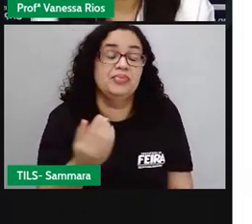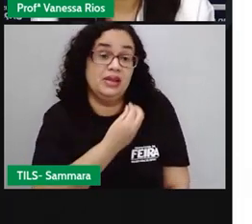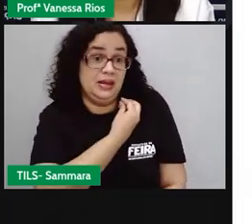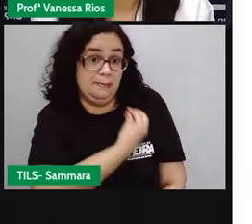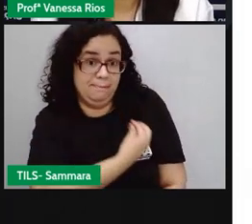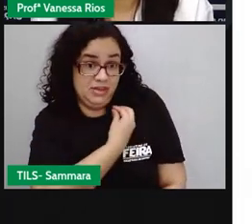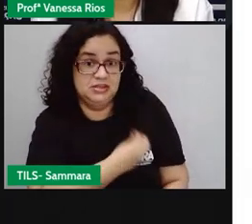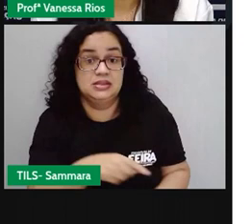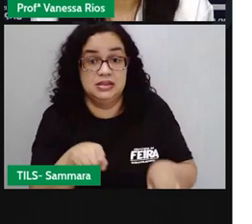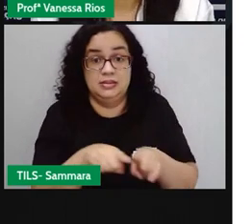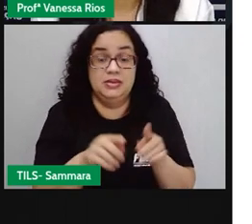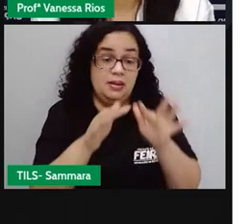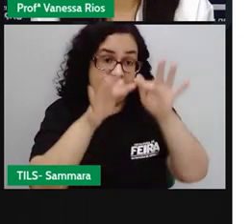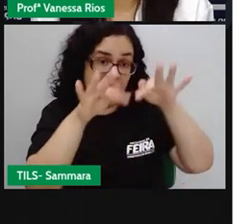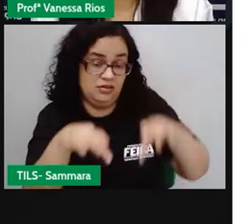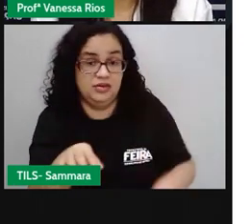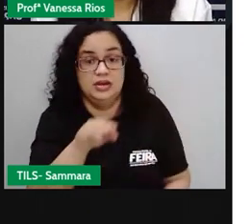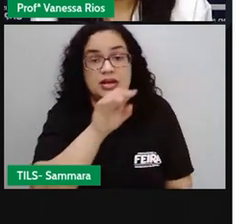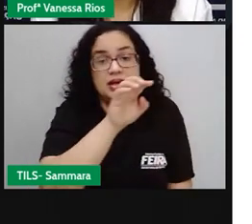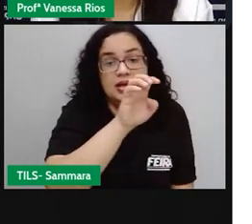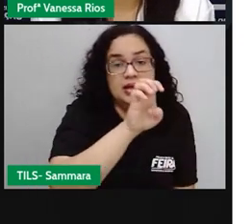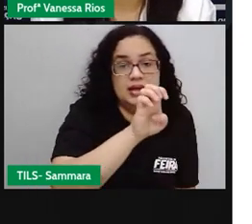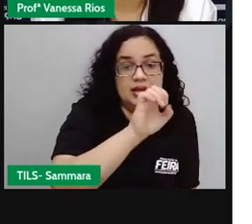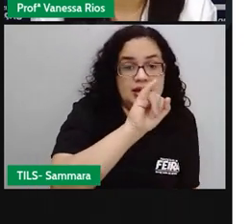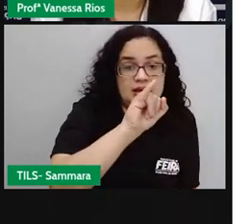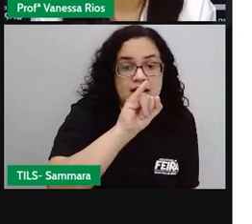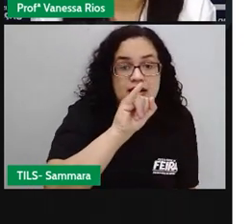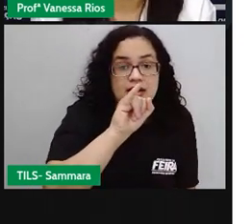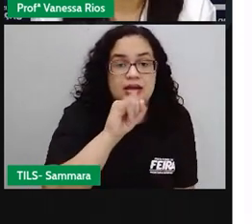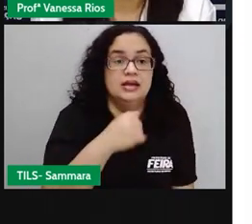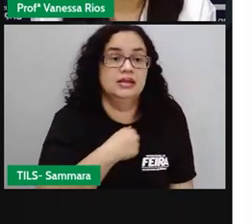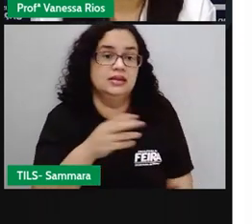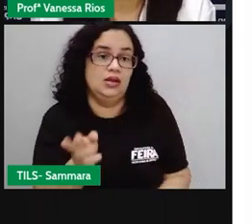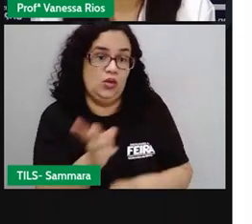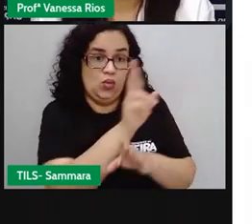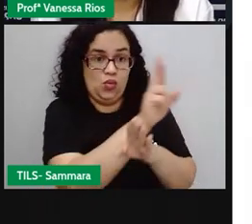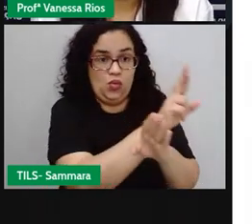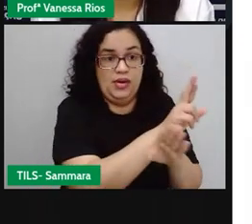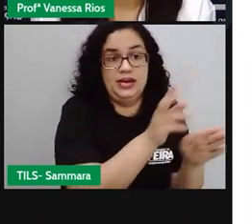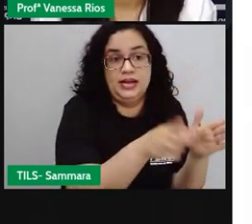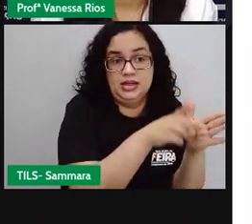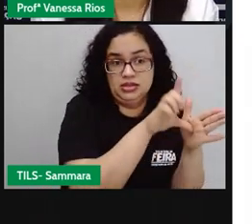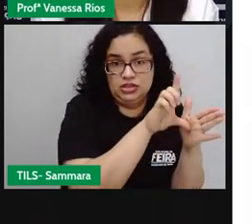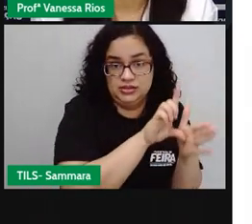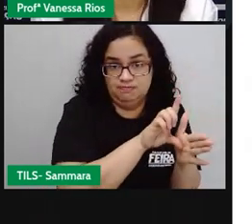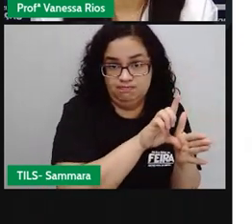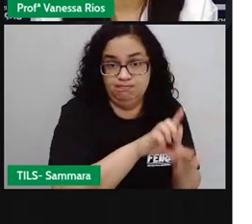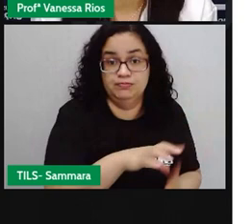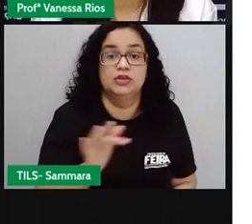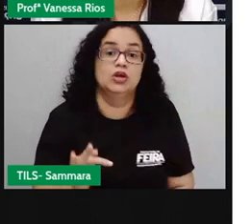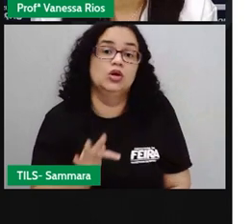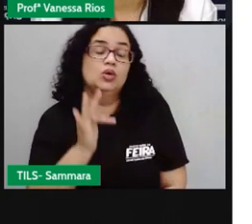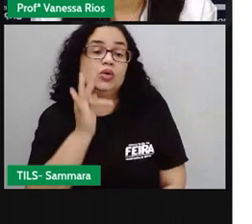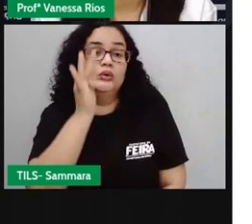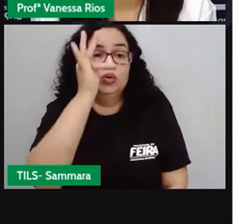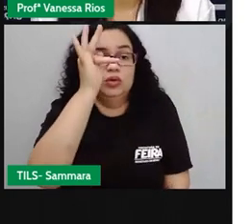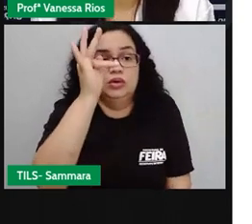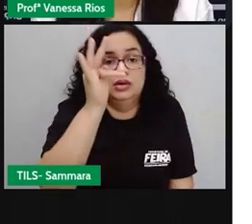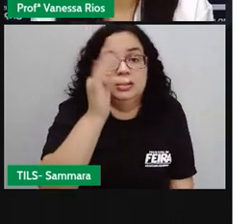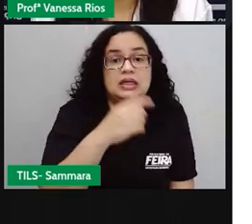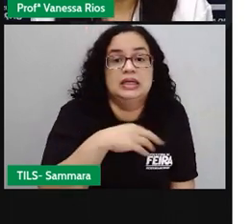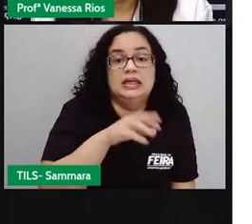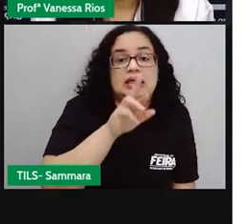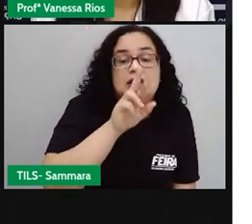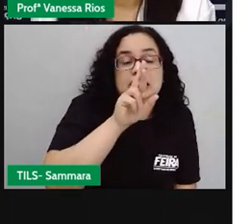presente também ei mas aí rei não é? tem um r aí rei e no futuro do pretérito